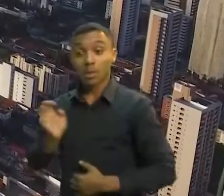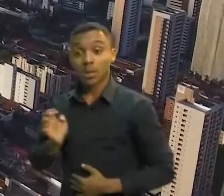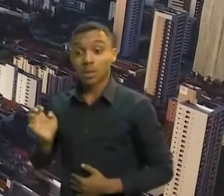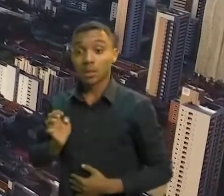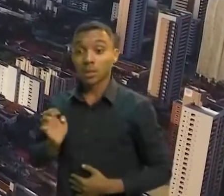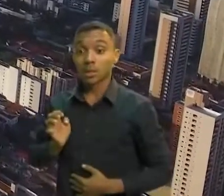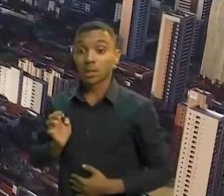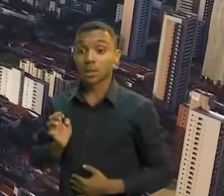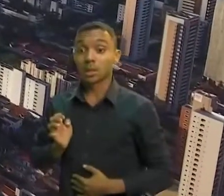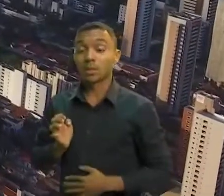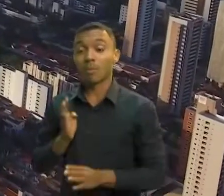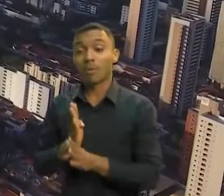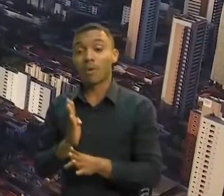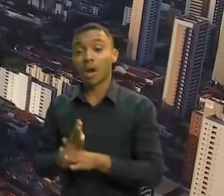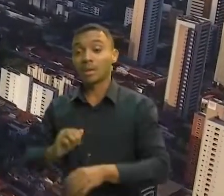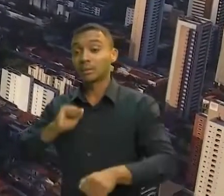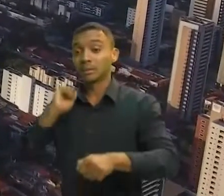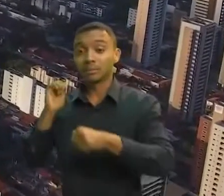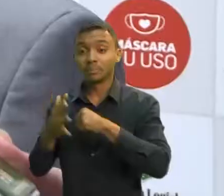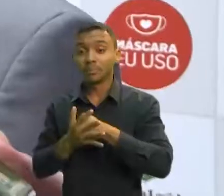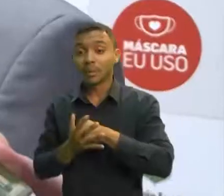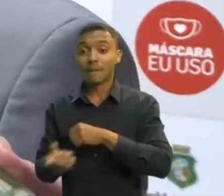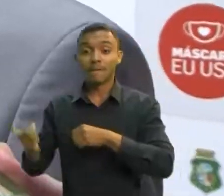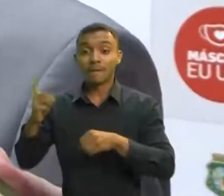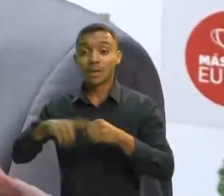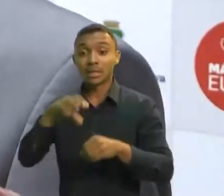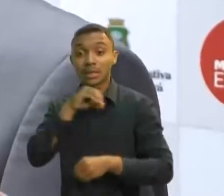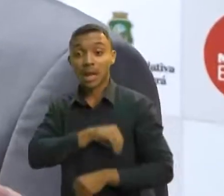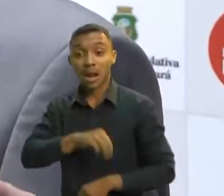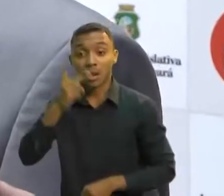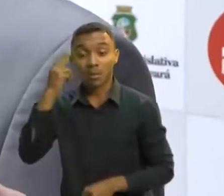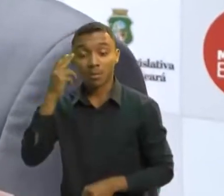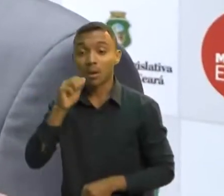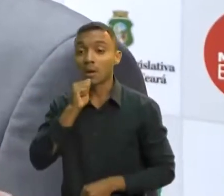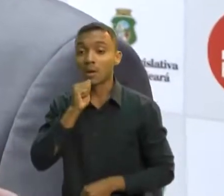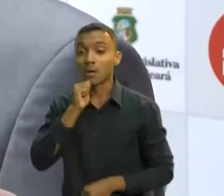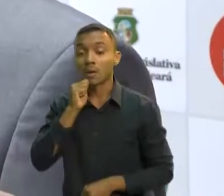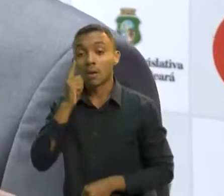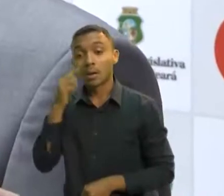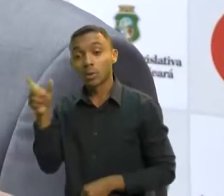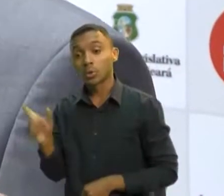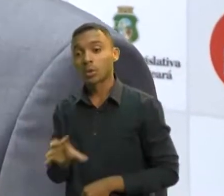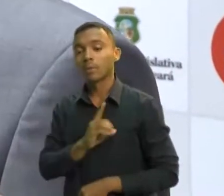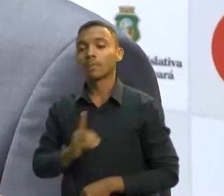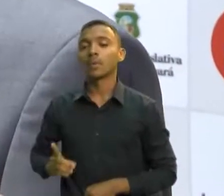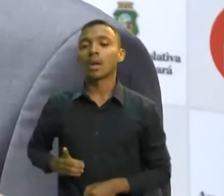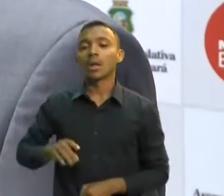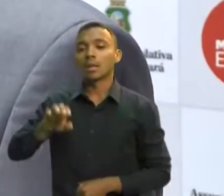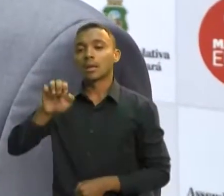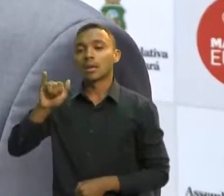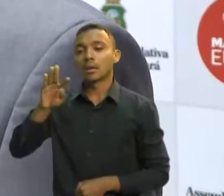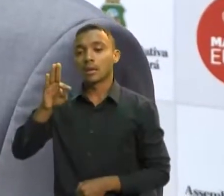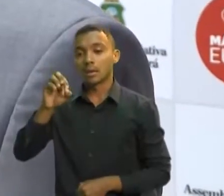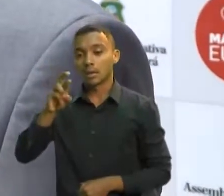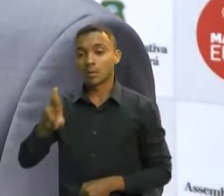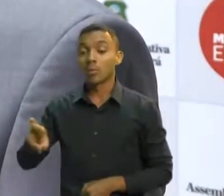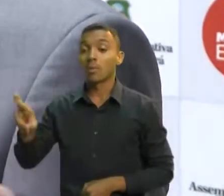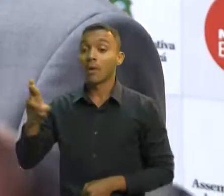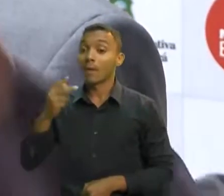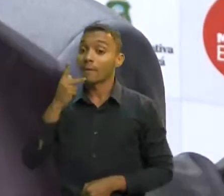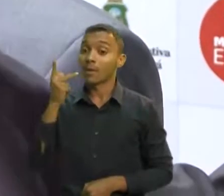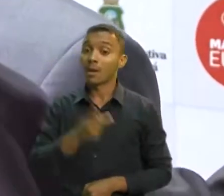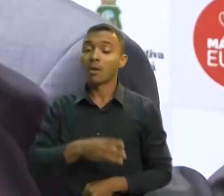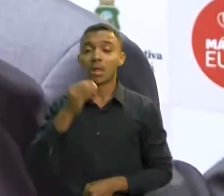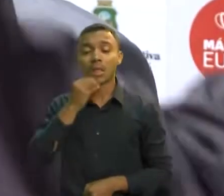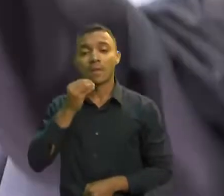crise, não acompanhou essa recuperação. O deputado Heitor Ferre chama a atenção para que haja uma política de incentivo